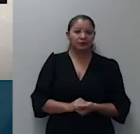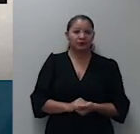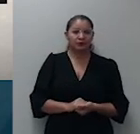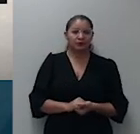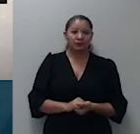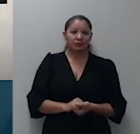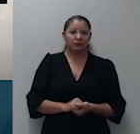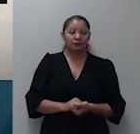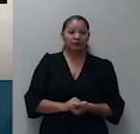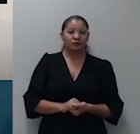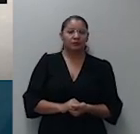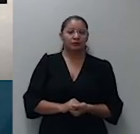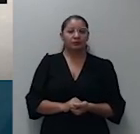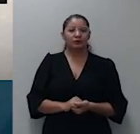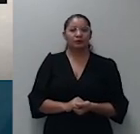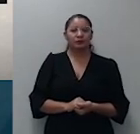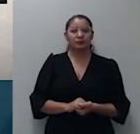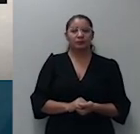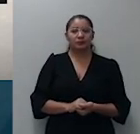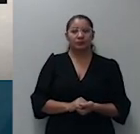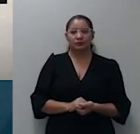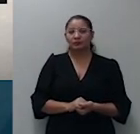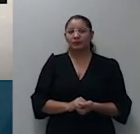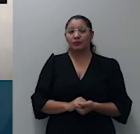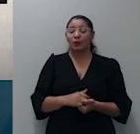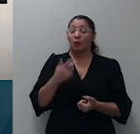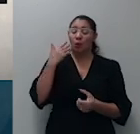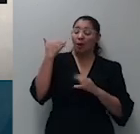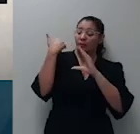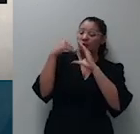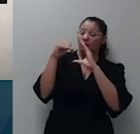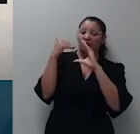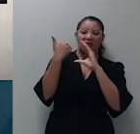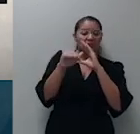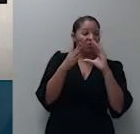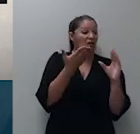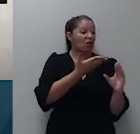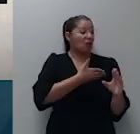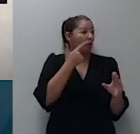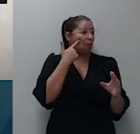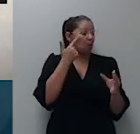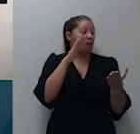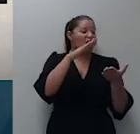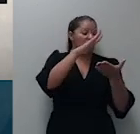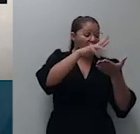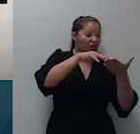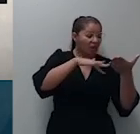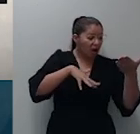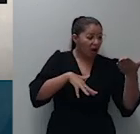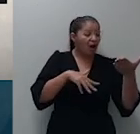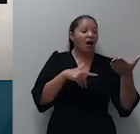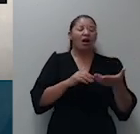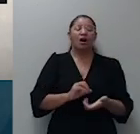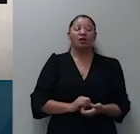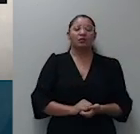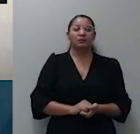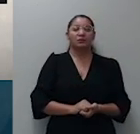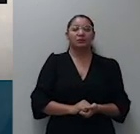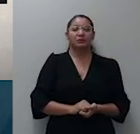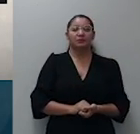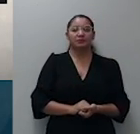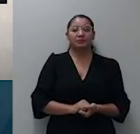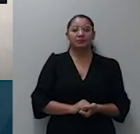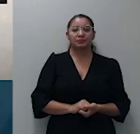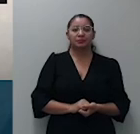No material em que amanhã, vossas excelências, consta o relatório e, na